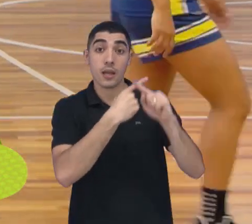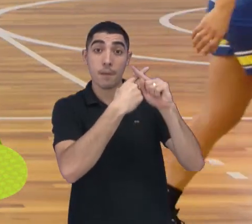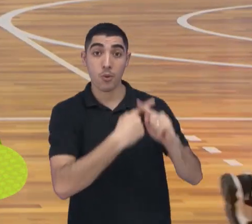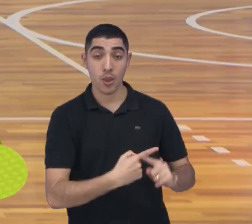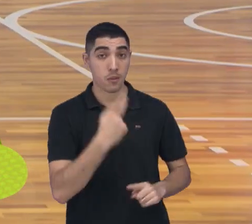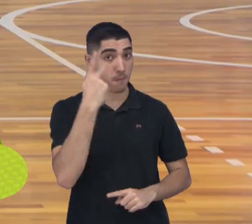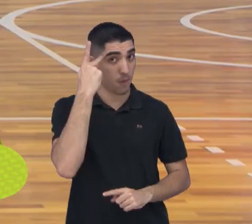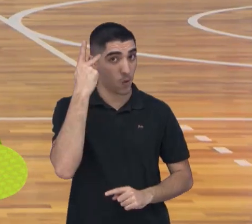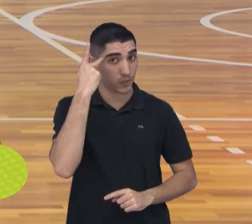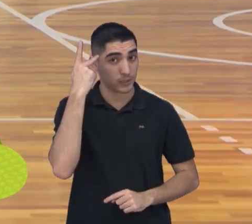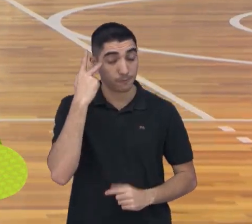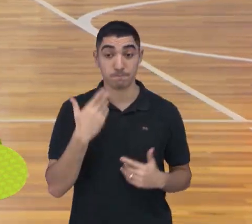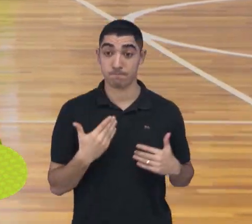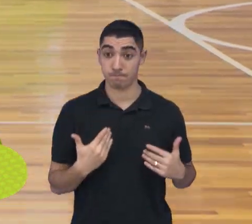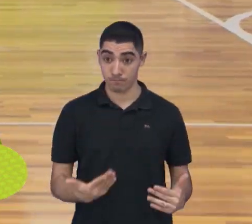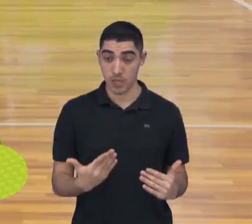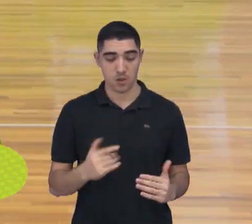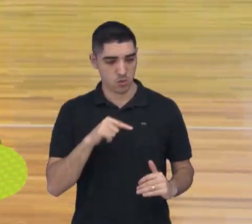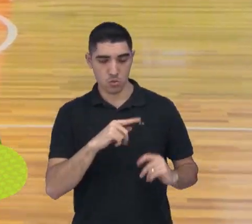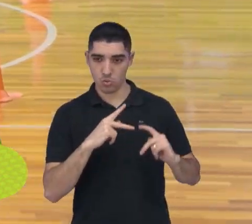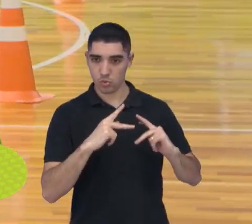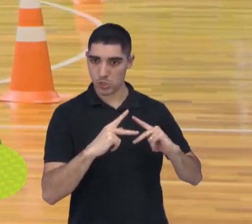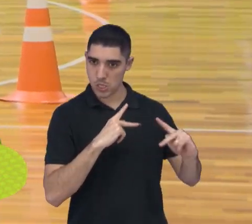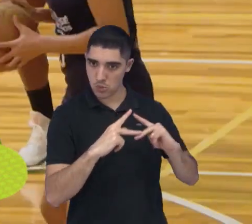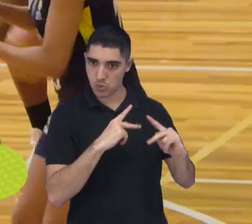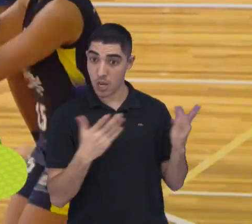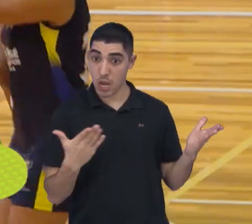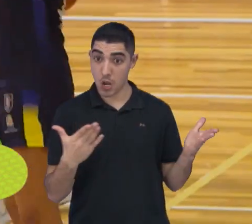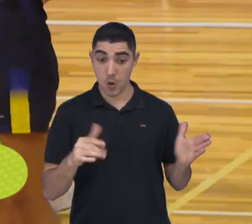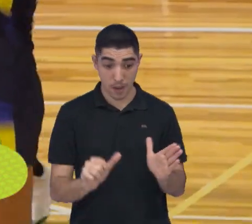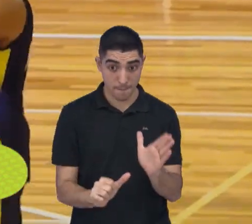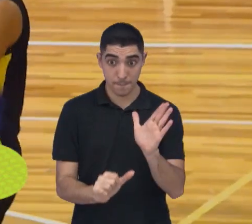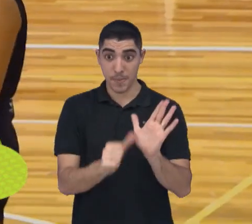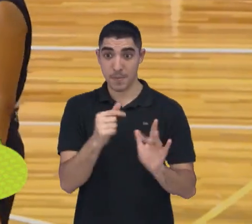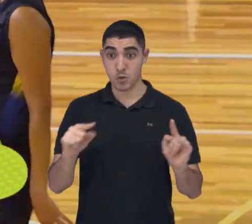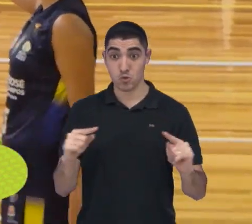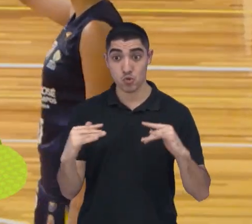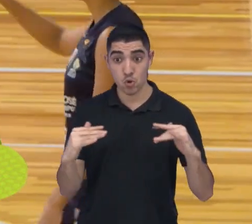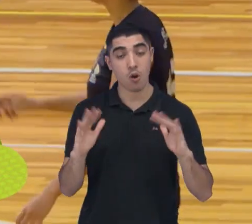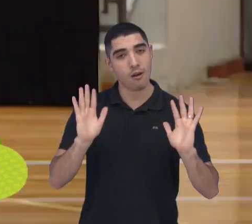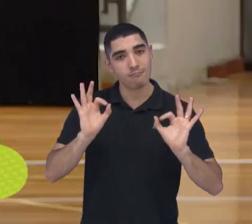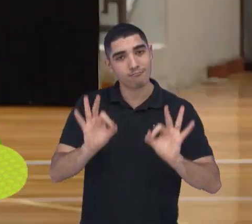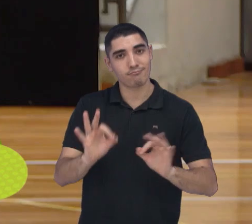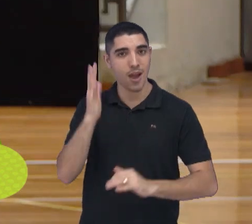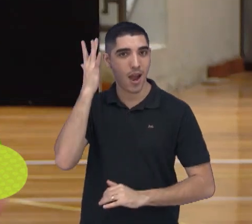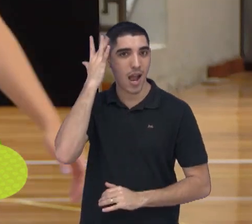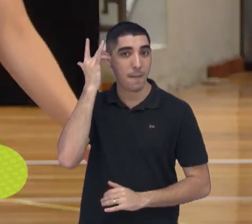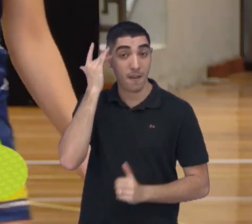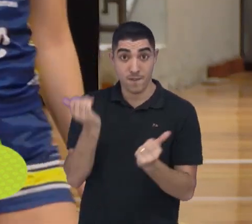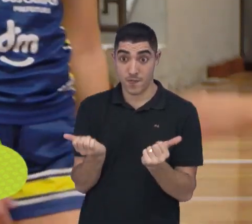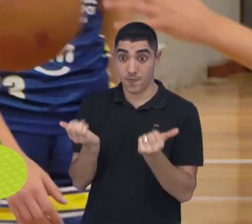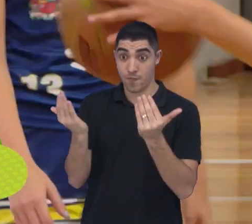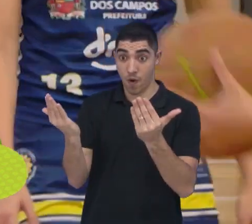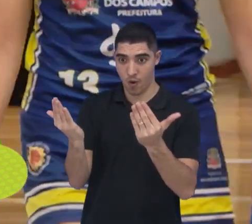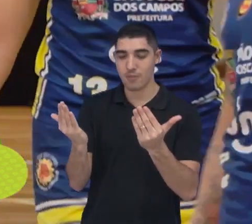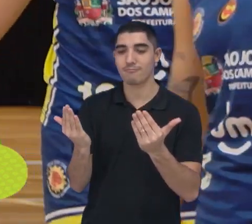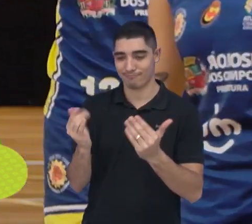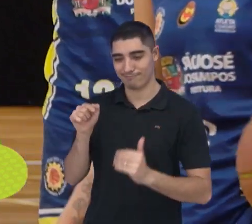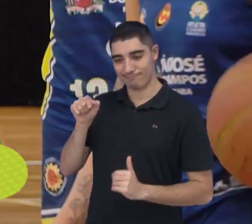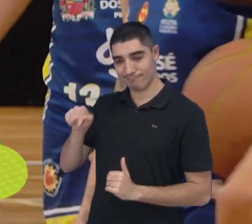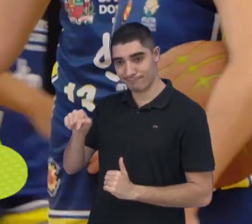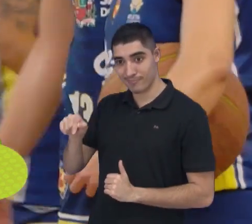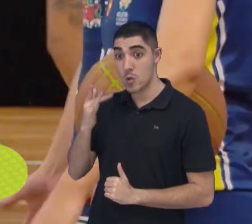e a estreia das joseenses no Campeonato Paulista já acontece amanhã, fora de casa contra o